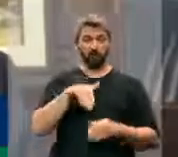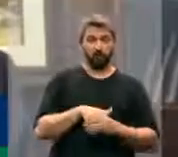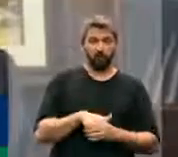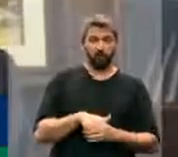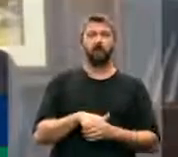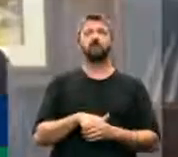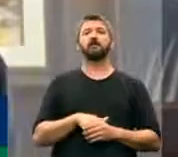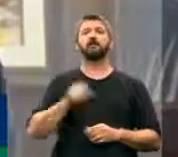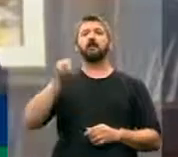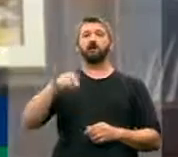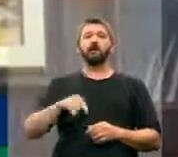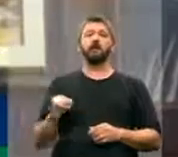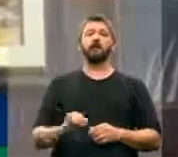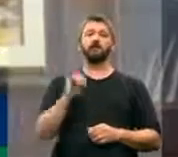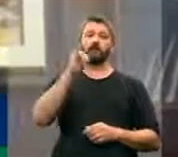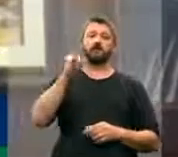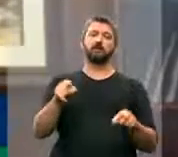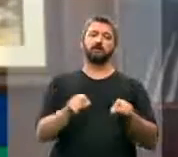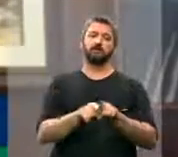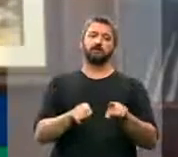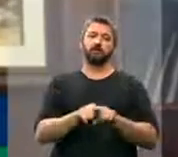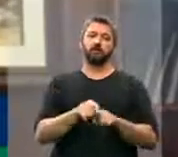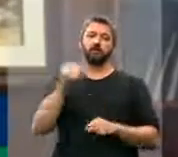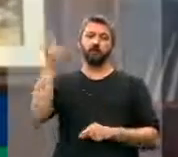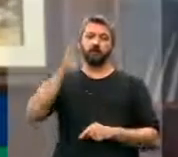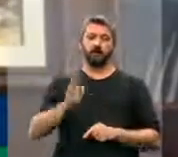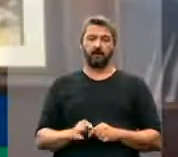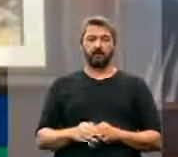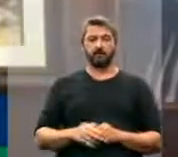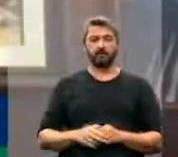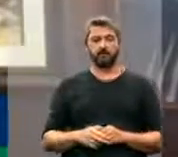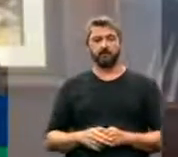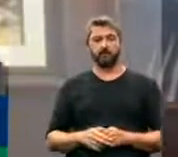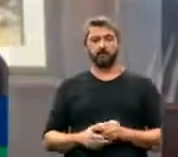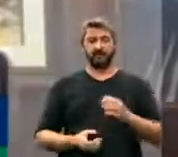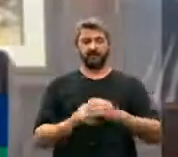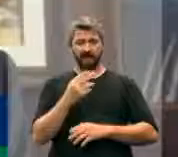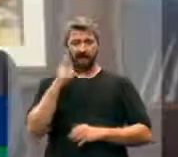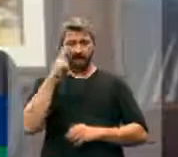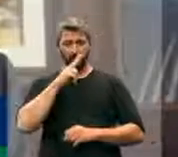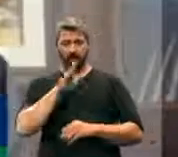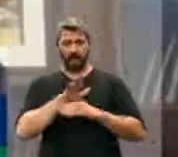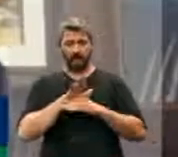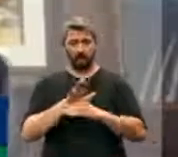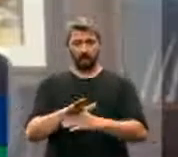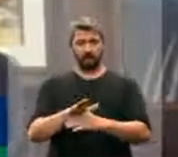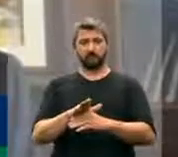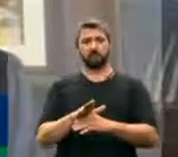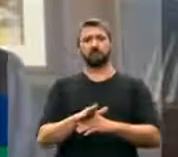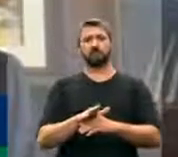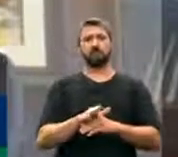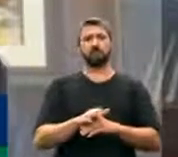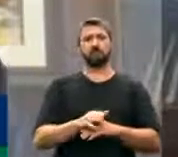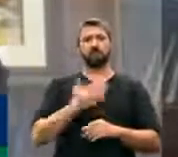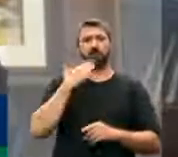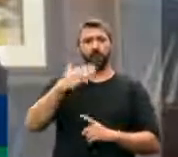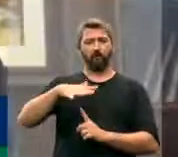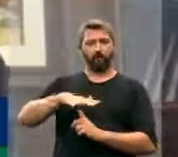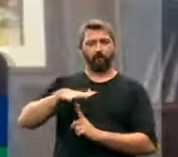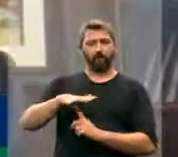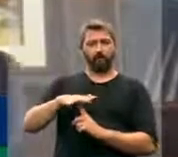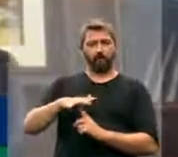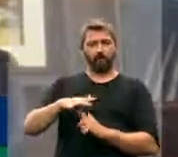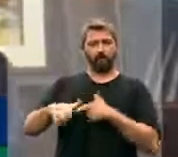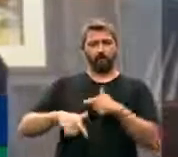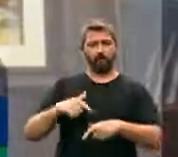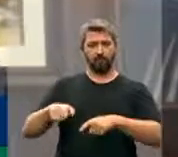de importância fundamental para o Brasil. Criar um auxílio emergencial para feirantes e